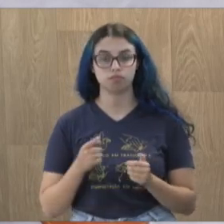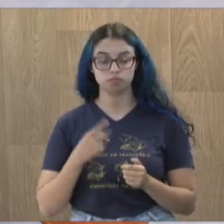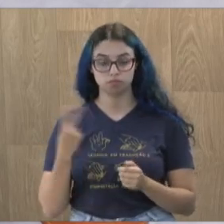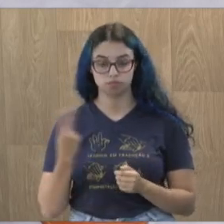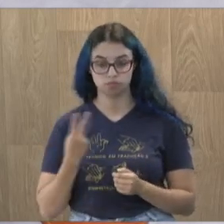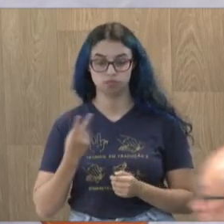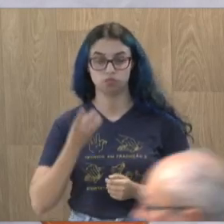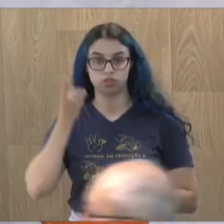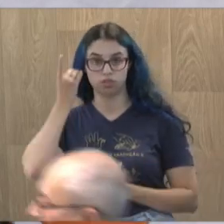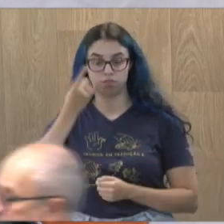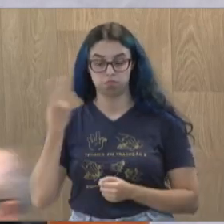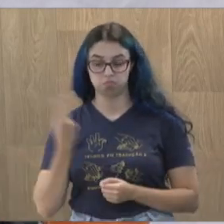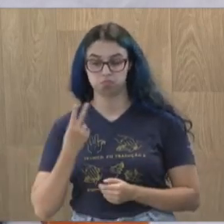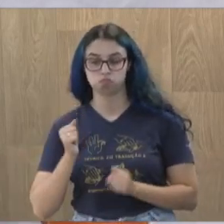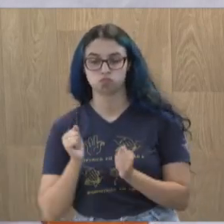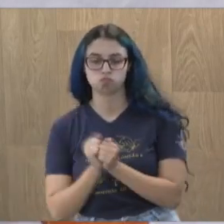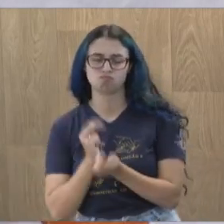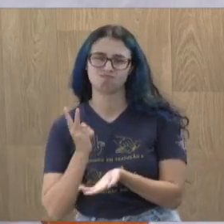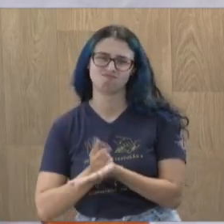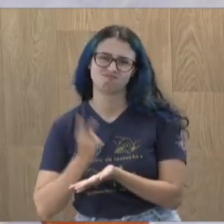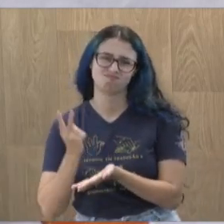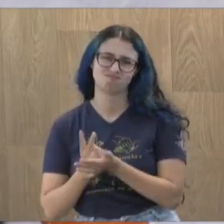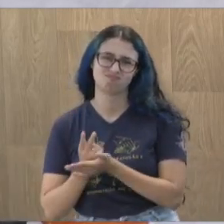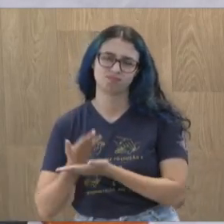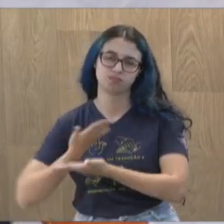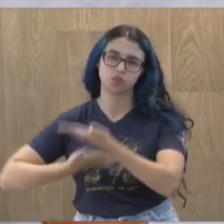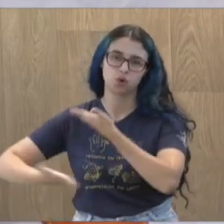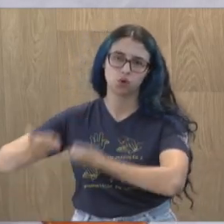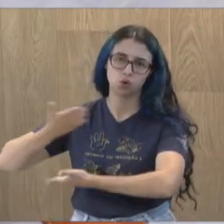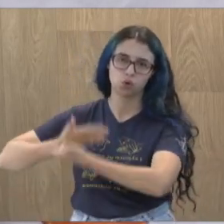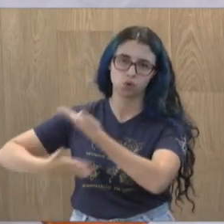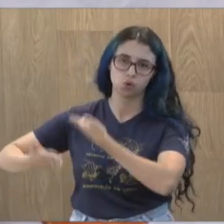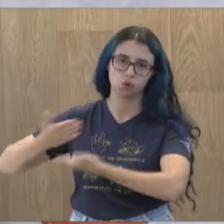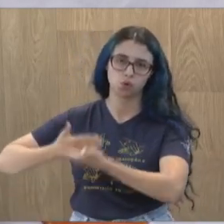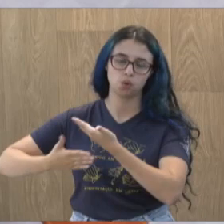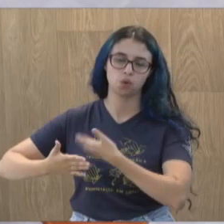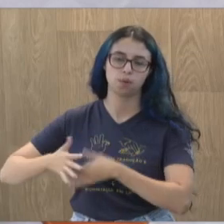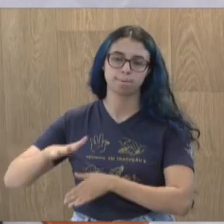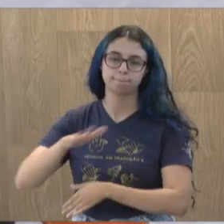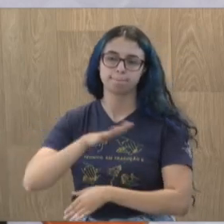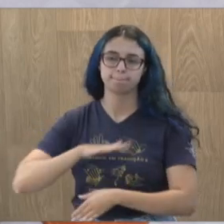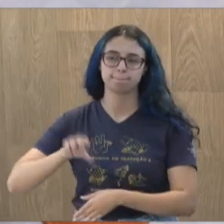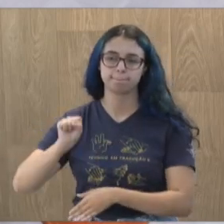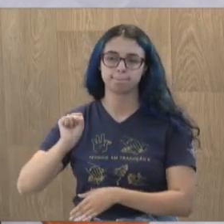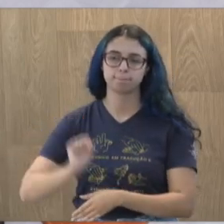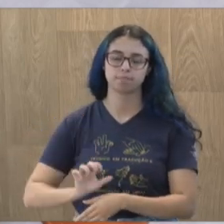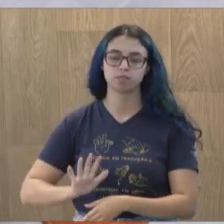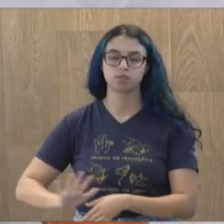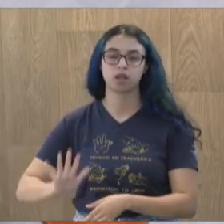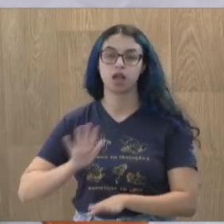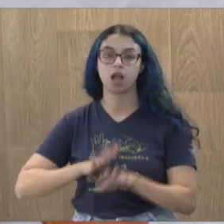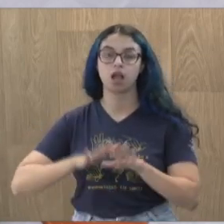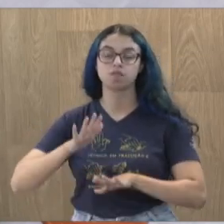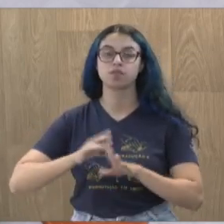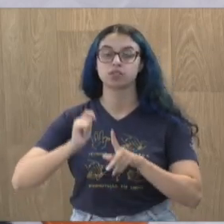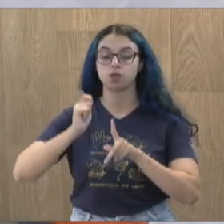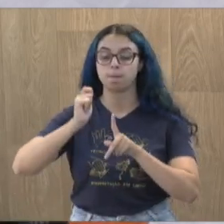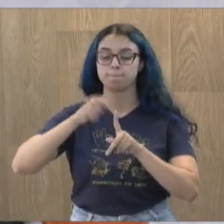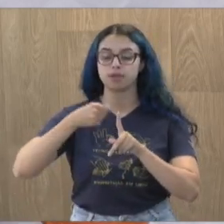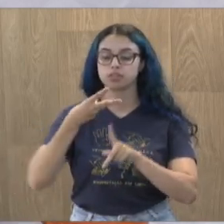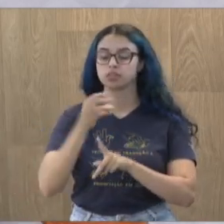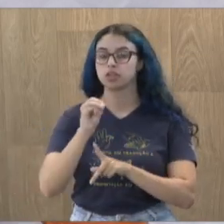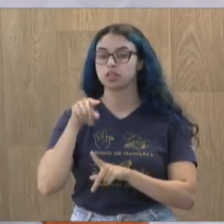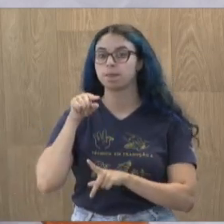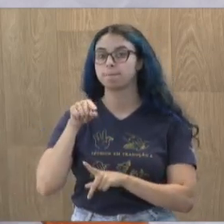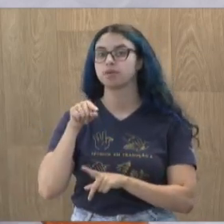esteve comigo nesse poço, essa região sudoeste, que ali, gente, atende mais de 30 mil pessoas ao mês. A demanda é muito grande, e a